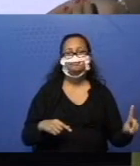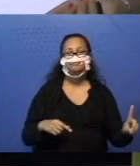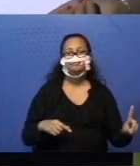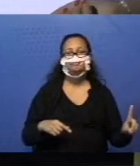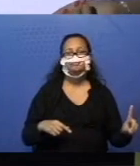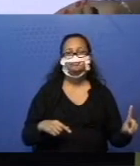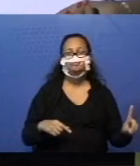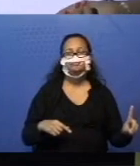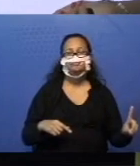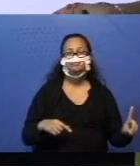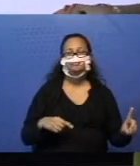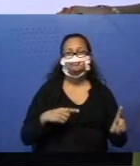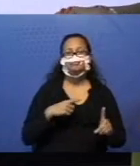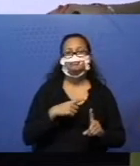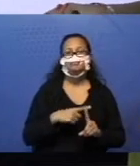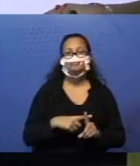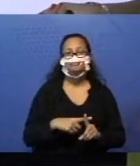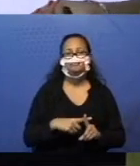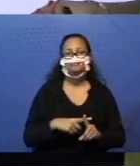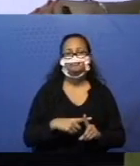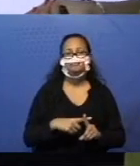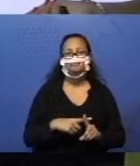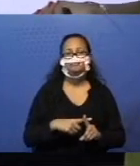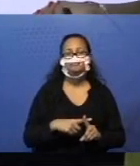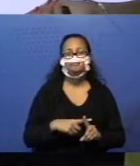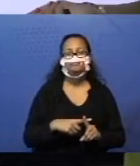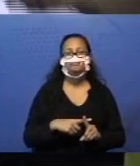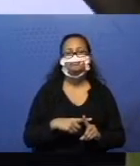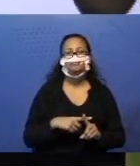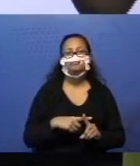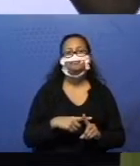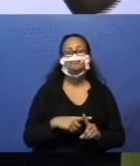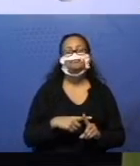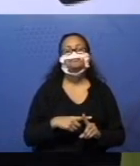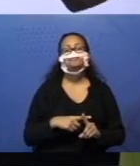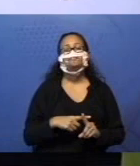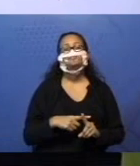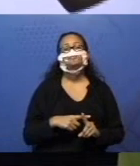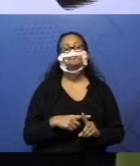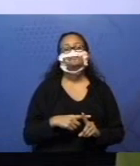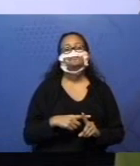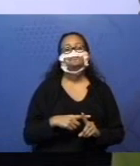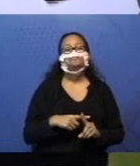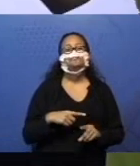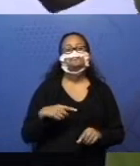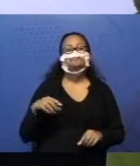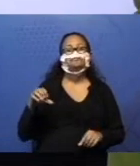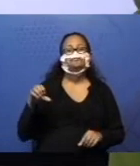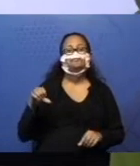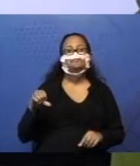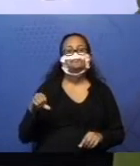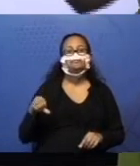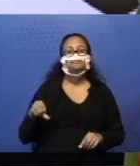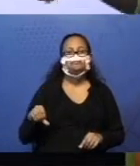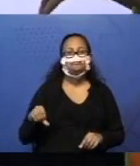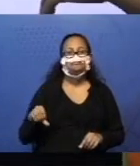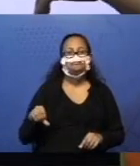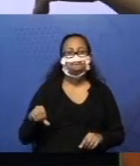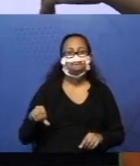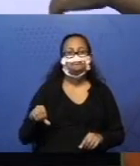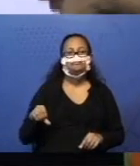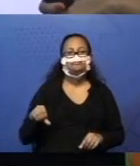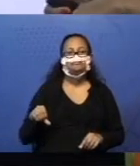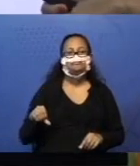E agora? Onze. Doze, treze, quatorze, quinze, dezesseis, dezessete, dezoito, dezenove? Vinte. Onze